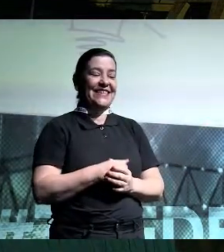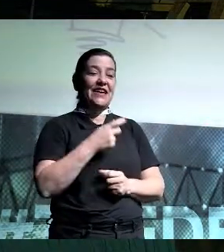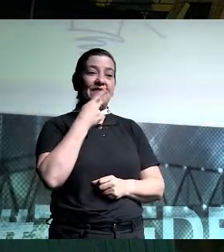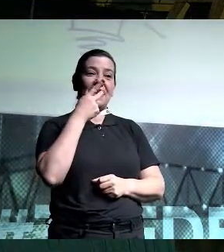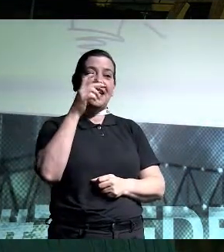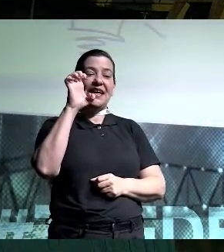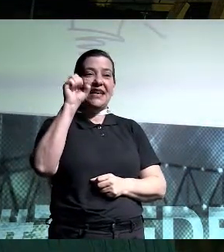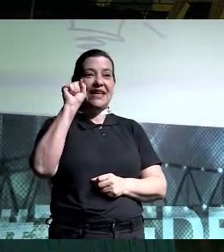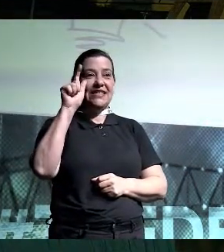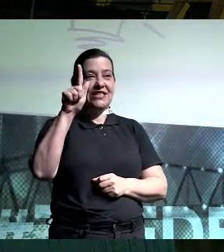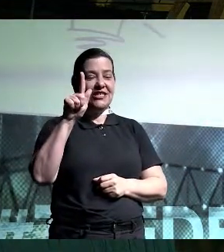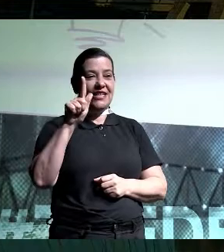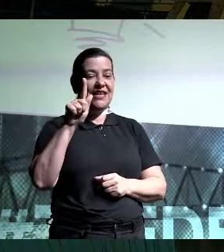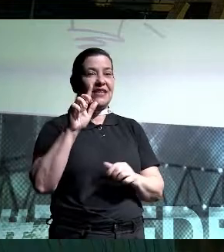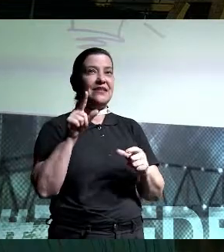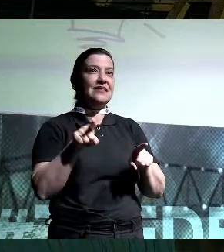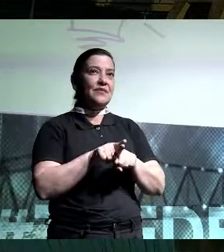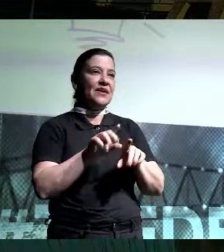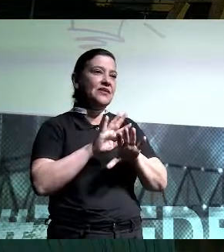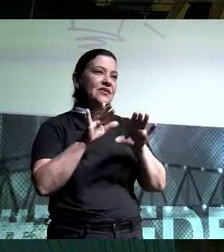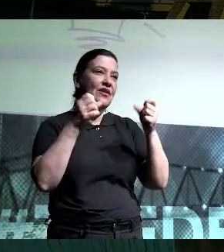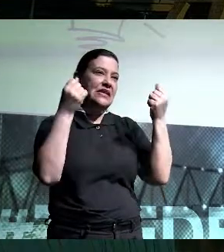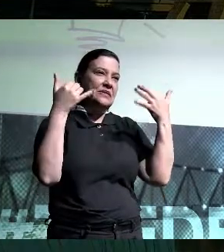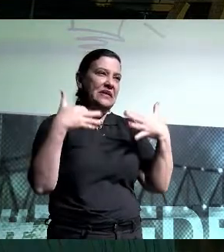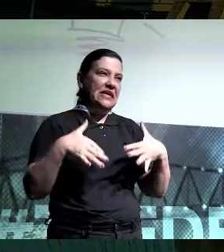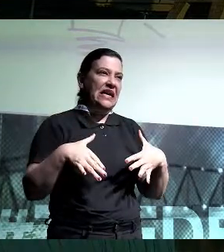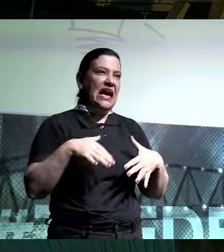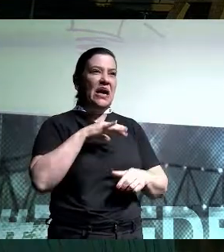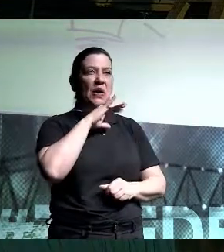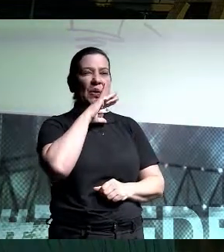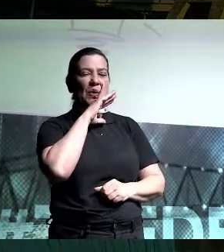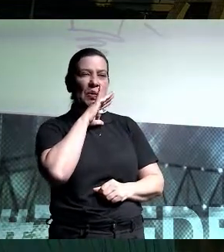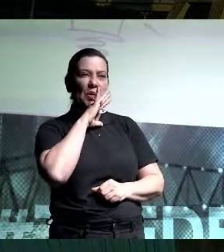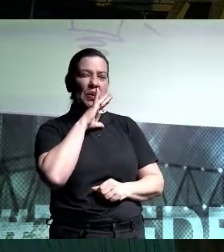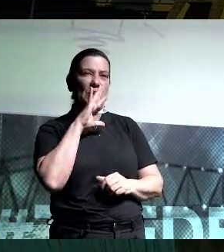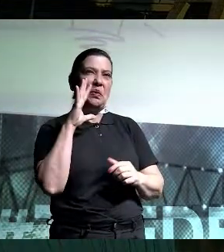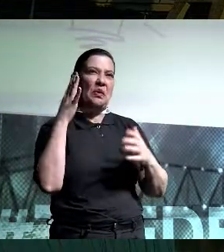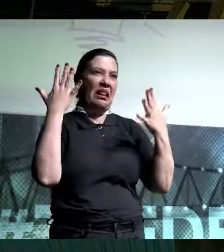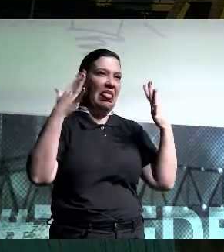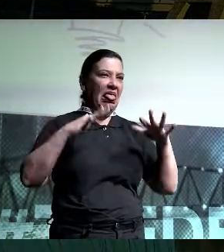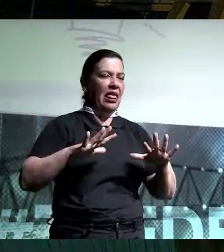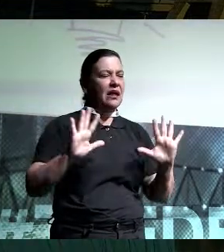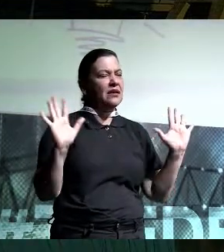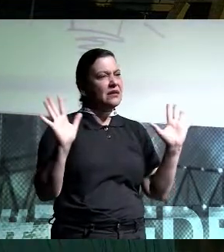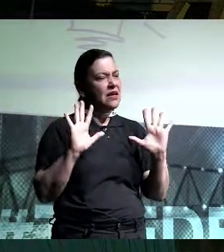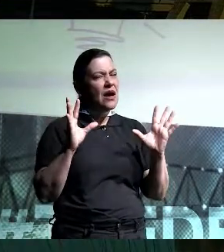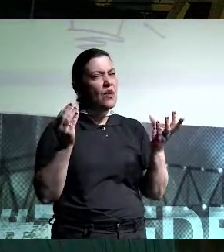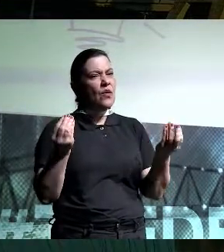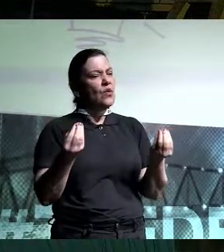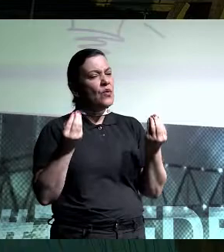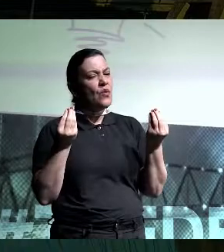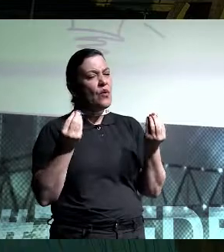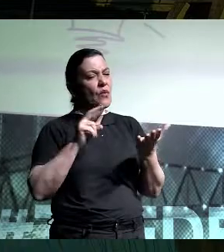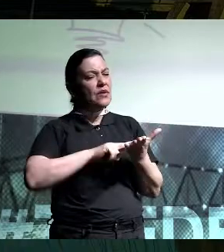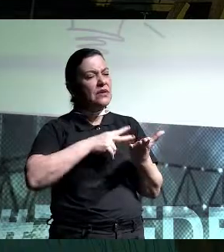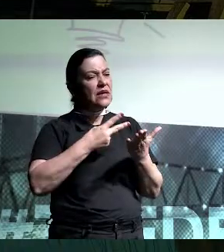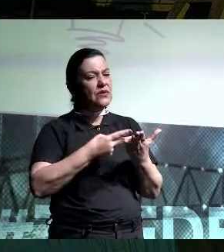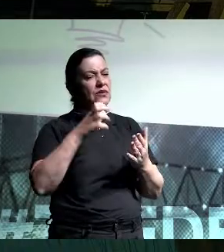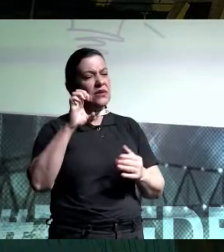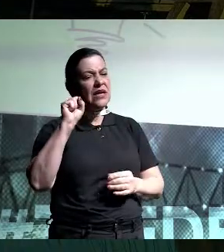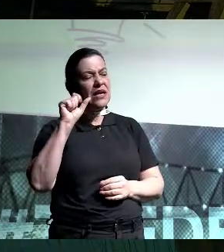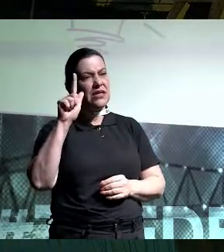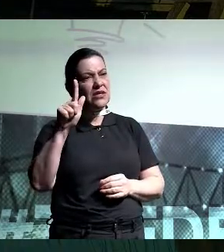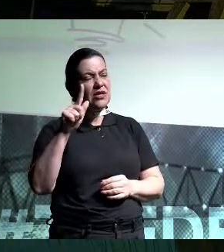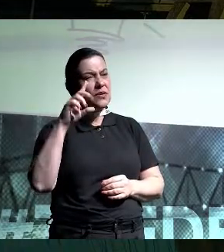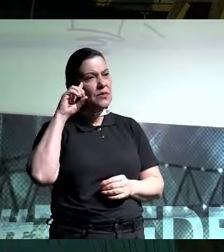ESG também não é só contar desgraças e falar sobre calamidades públicas. Mas como é que a gente traduz esse ESG para o